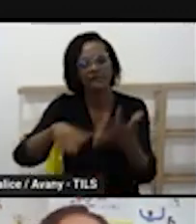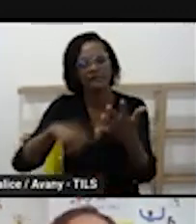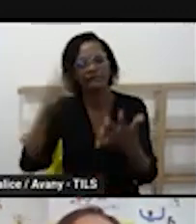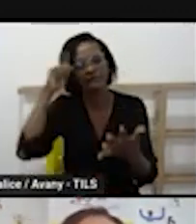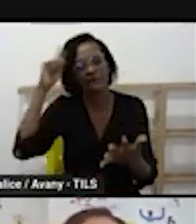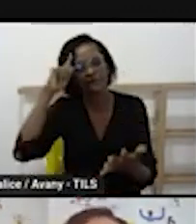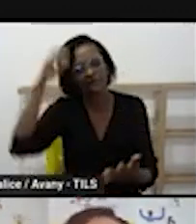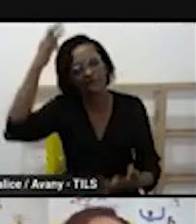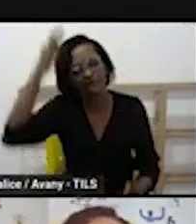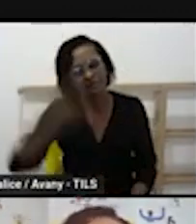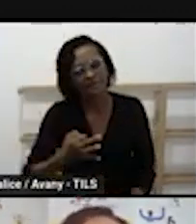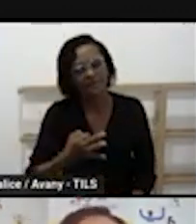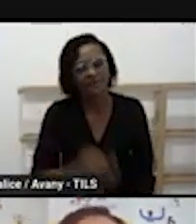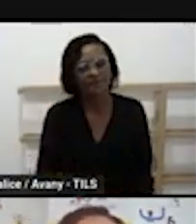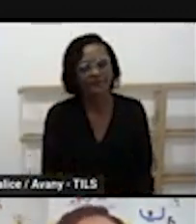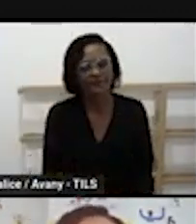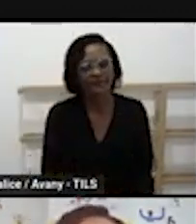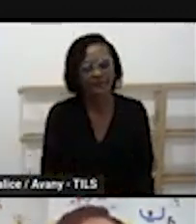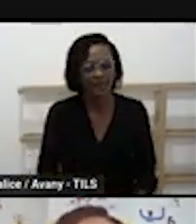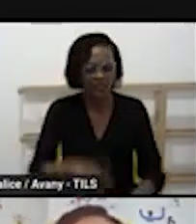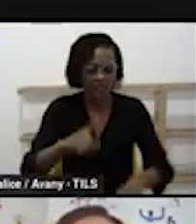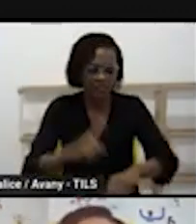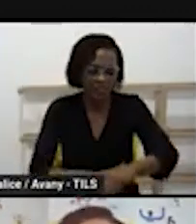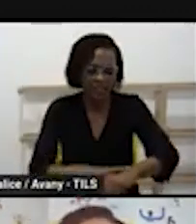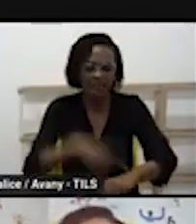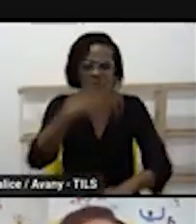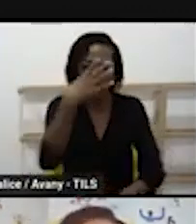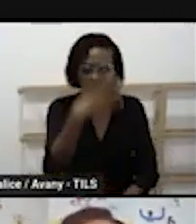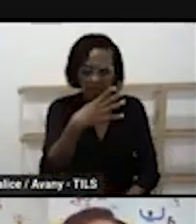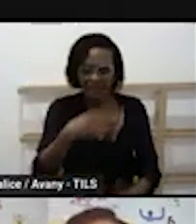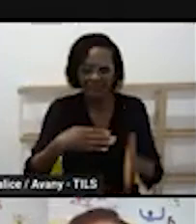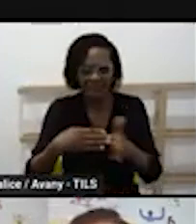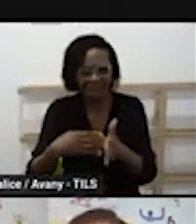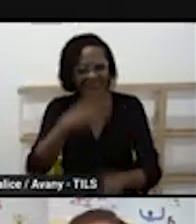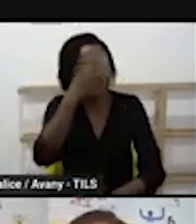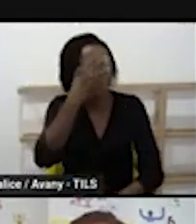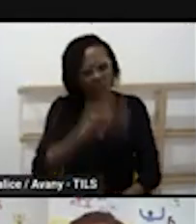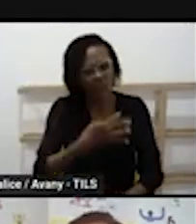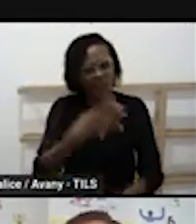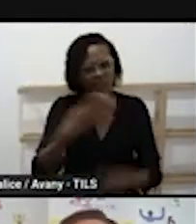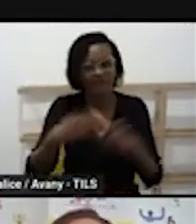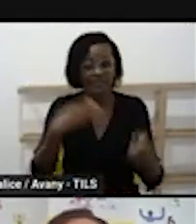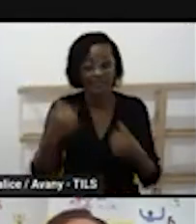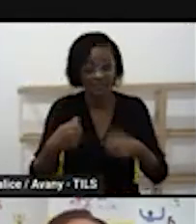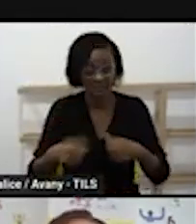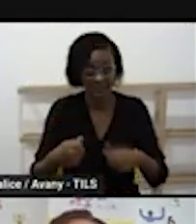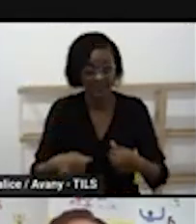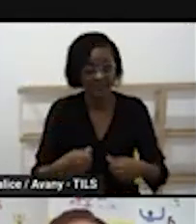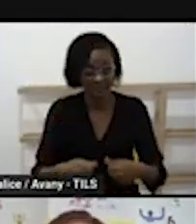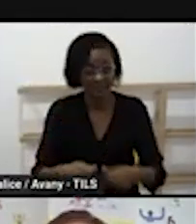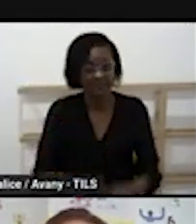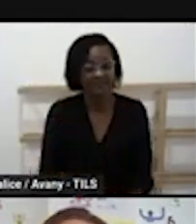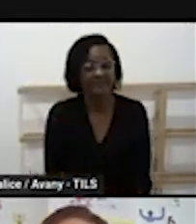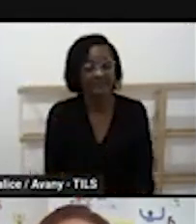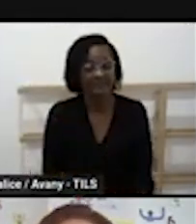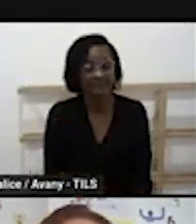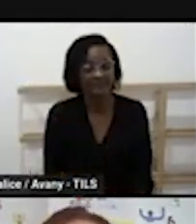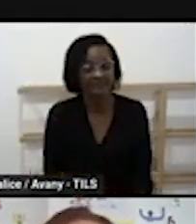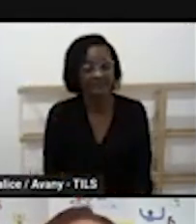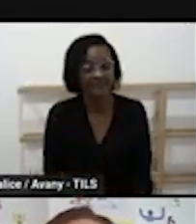durante as quatro horas ou durante as oito ou sete horas de jornada de trabalho. Então, a gente não pode